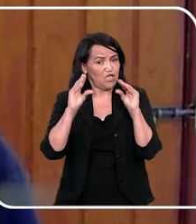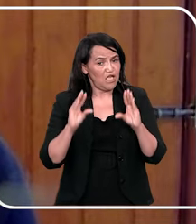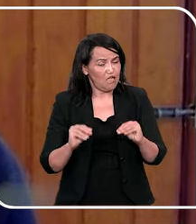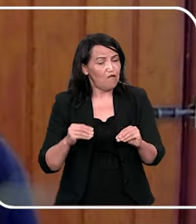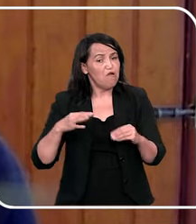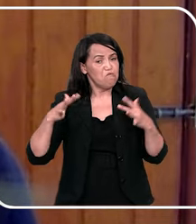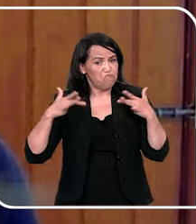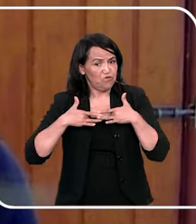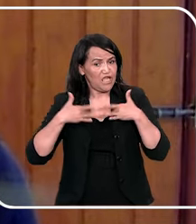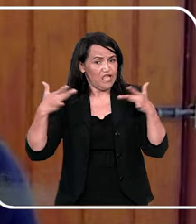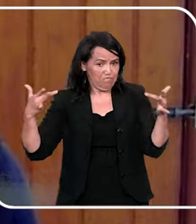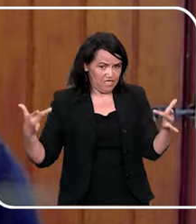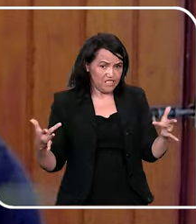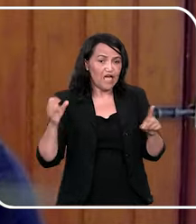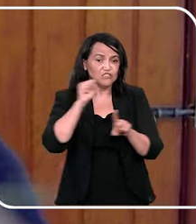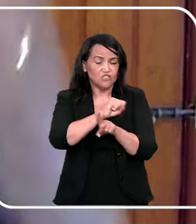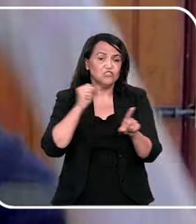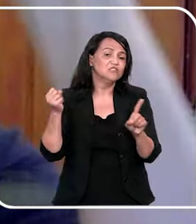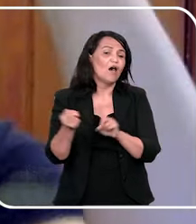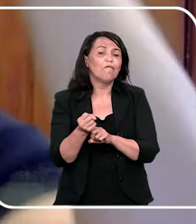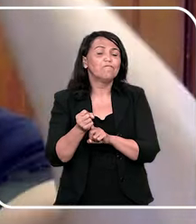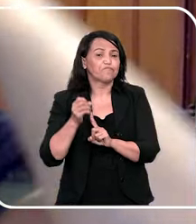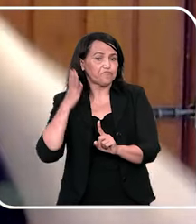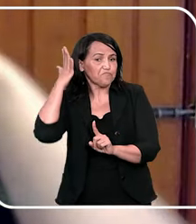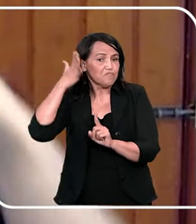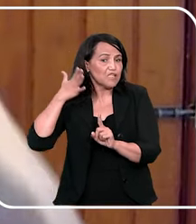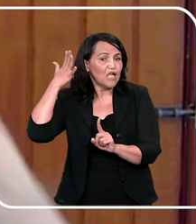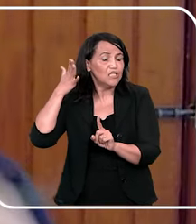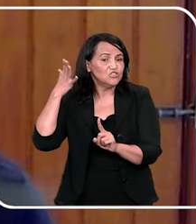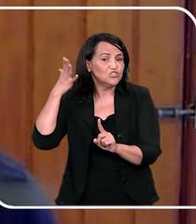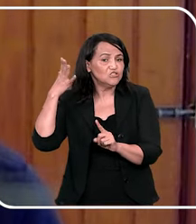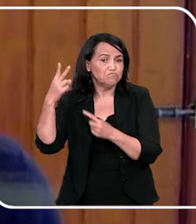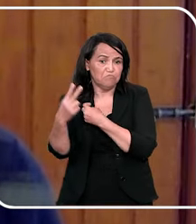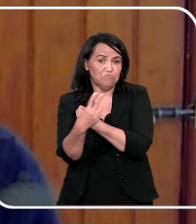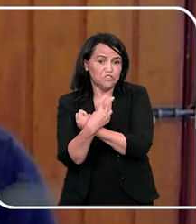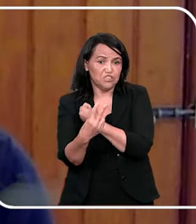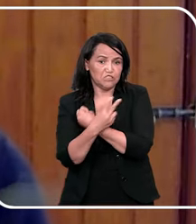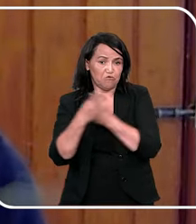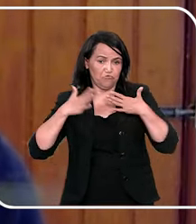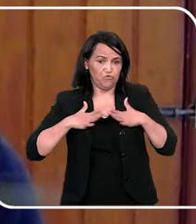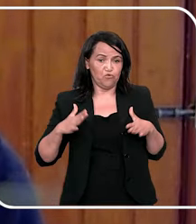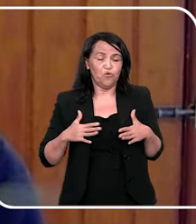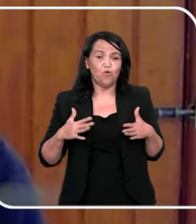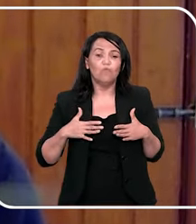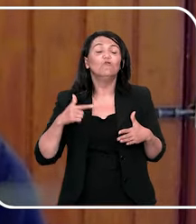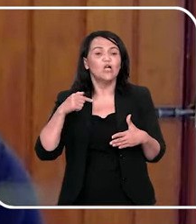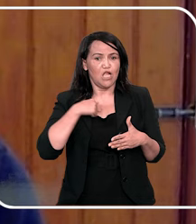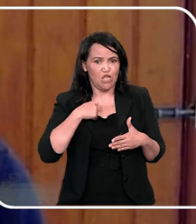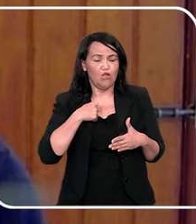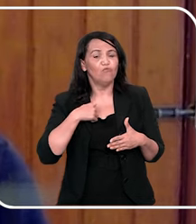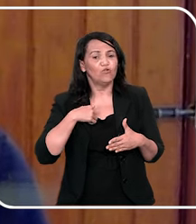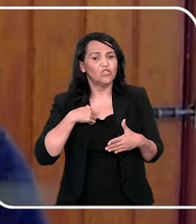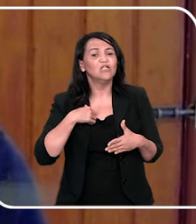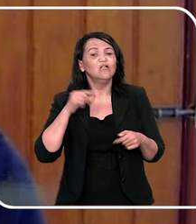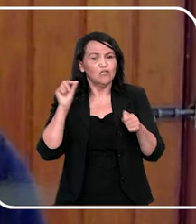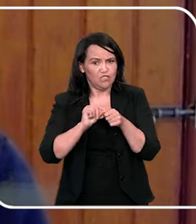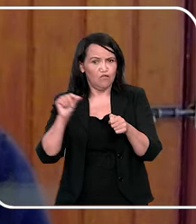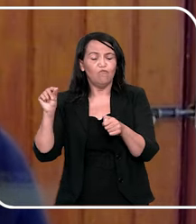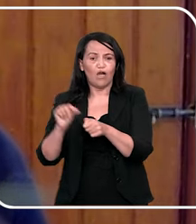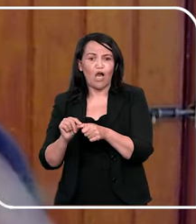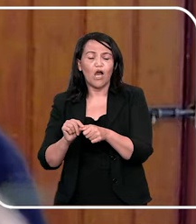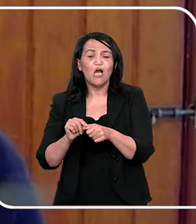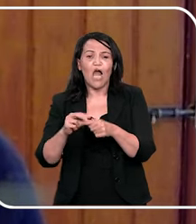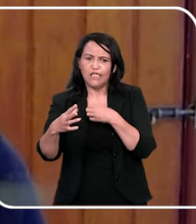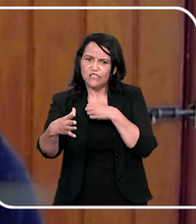e também no STJ nas escolas, a parte da palestra de proteção do corpo, eu que faço, né, normalmente, e